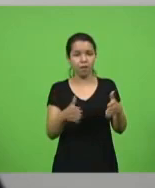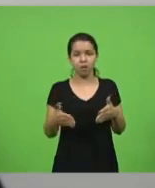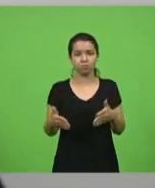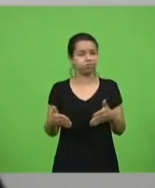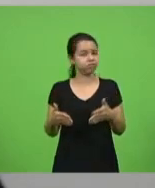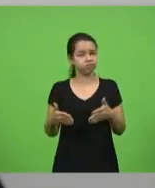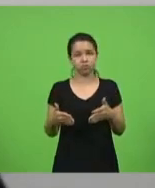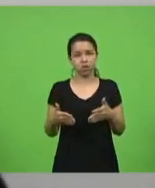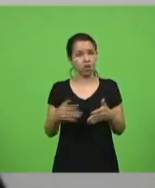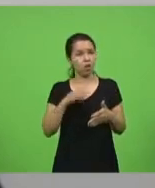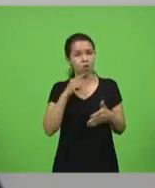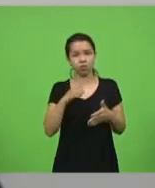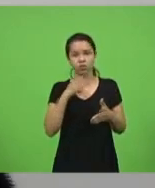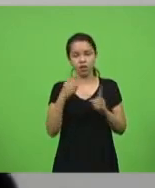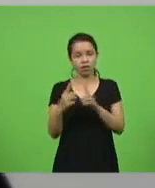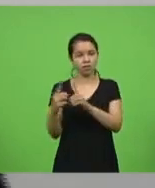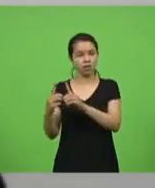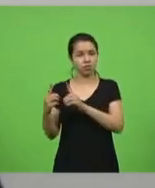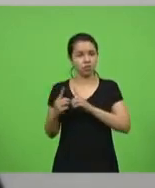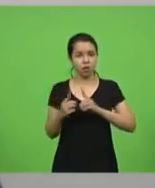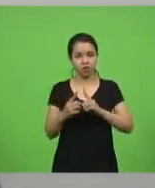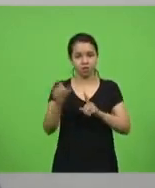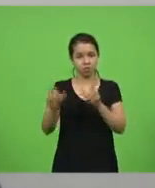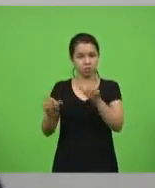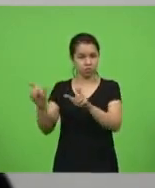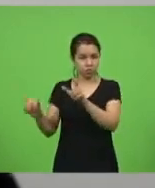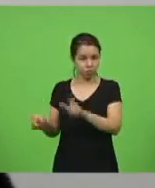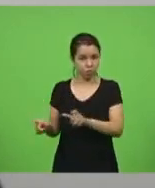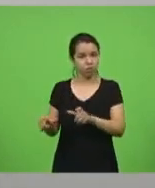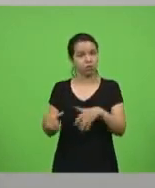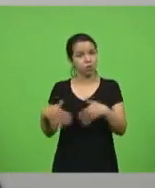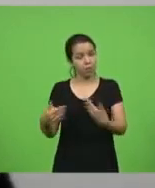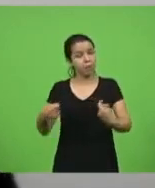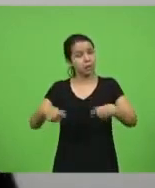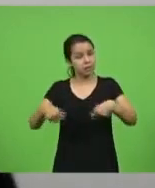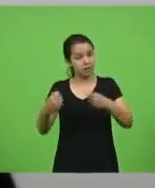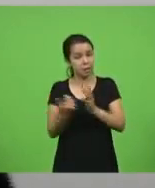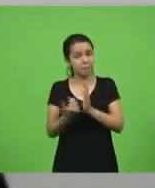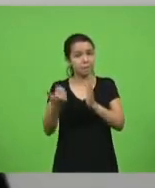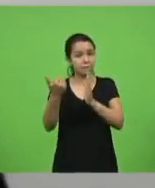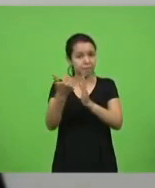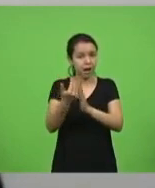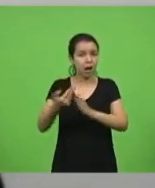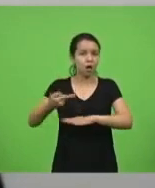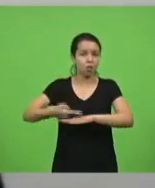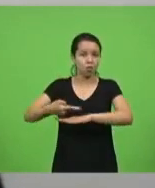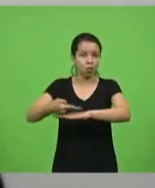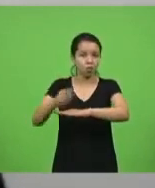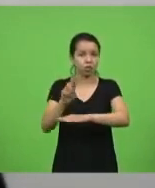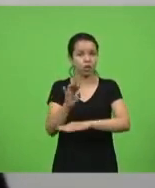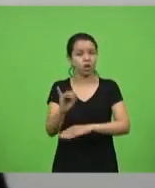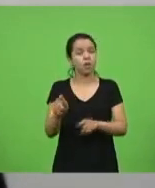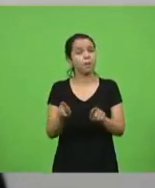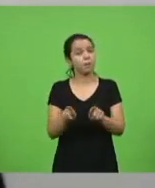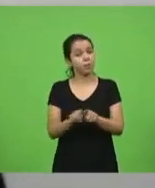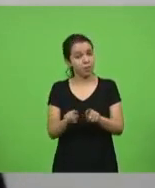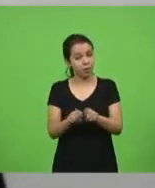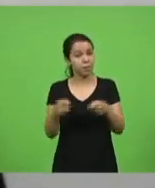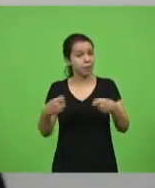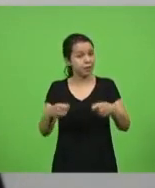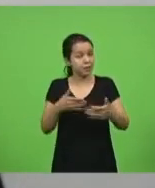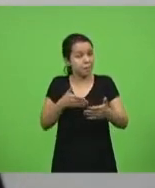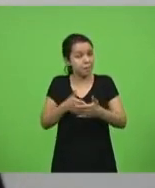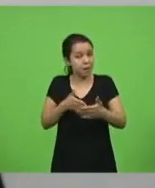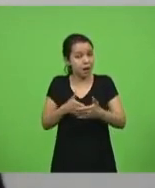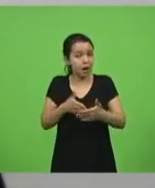pessoas, precisamos, portanto, mais leitos sim de UTI, mas precisamos também barrar a contaminação, até porque